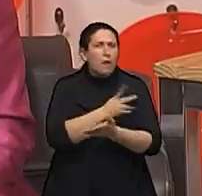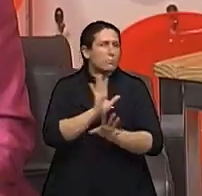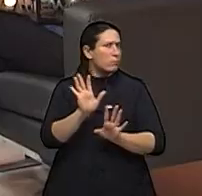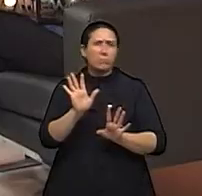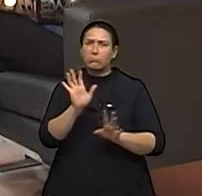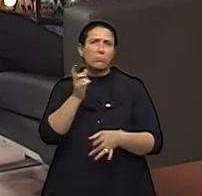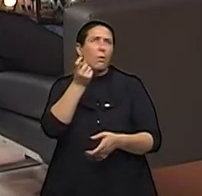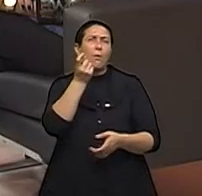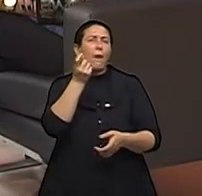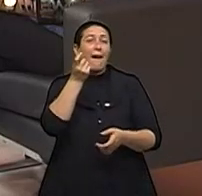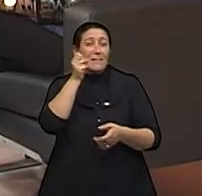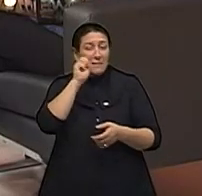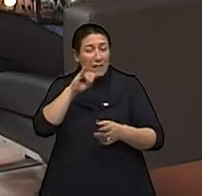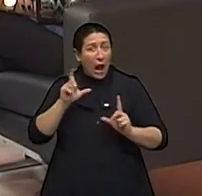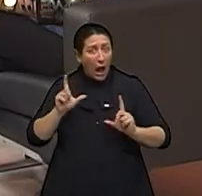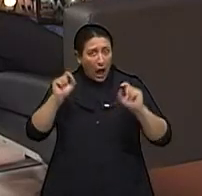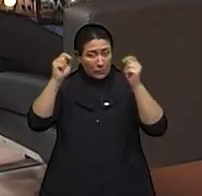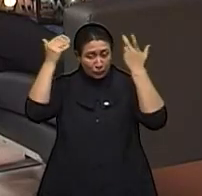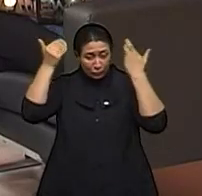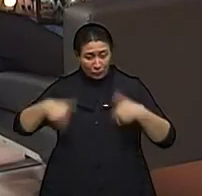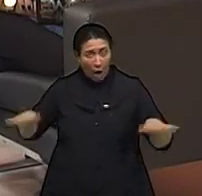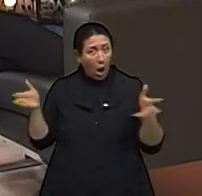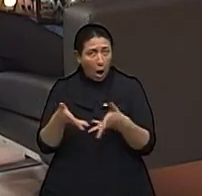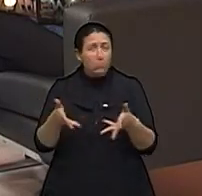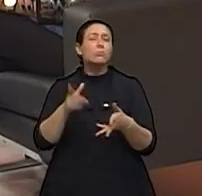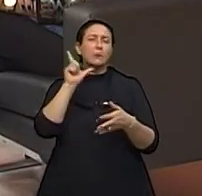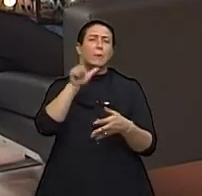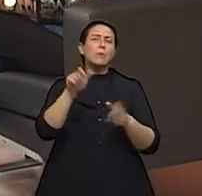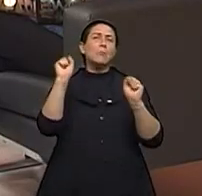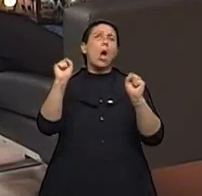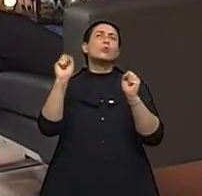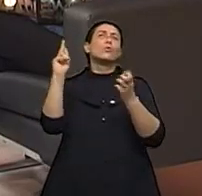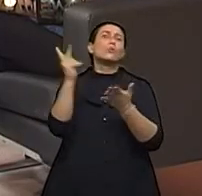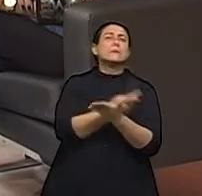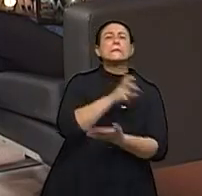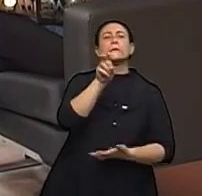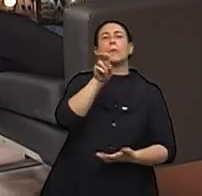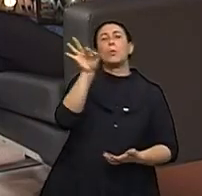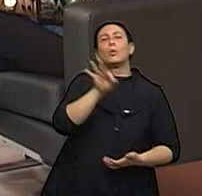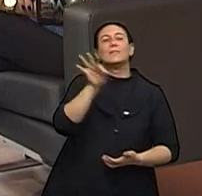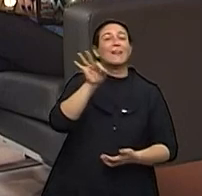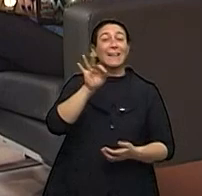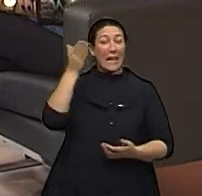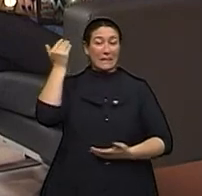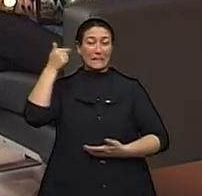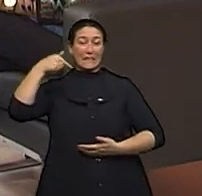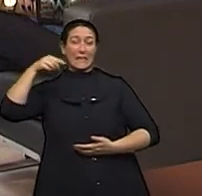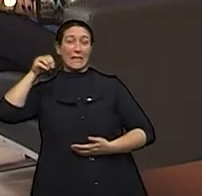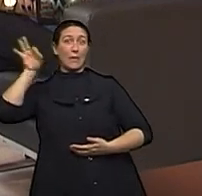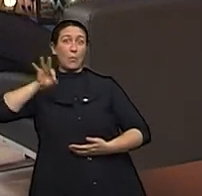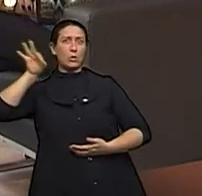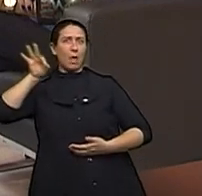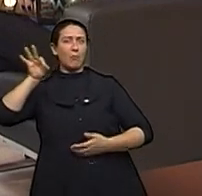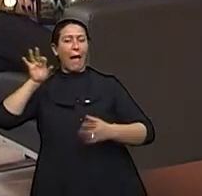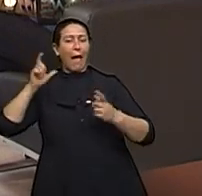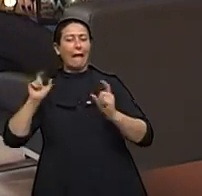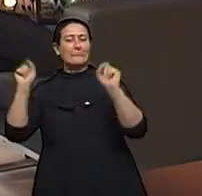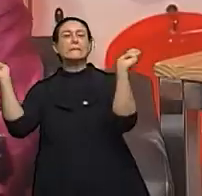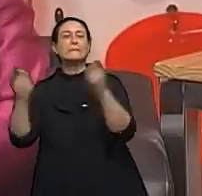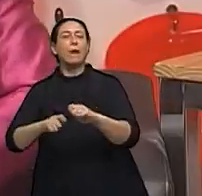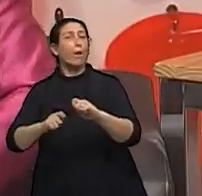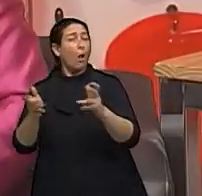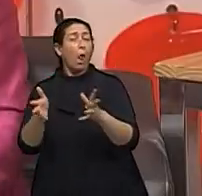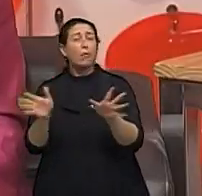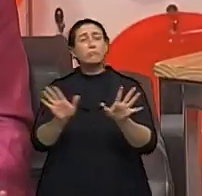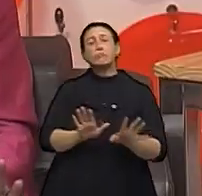nulo. É quase nulo. Então, assim, eu acho que ela fez a coisa certa. Mas o que está acontecendo, por outro lado, é uma onda